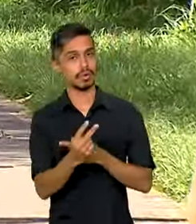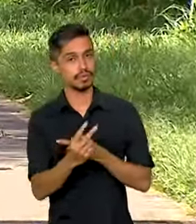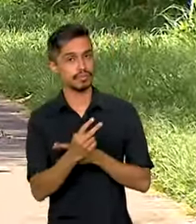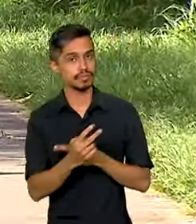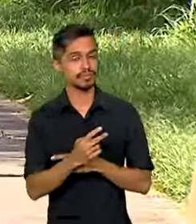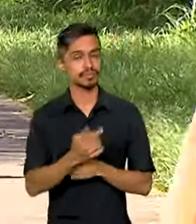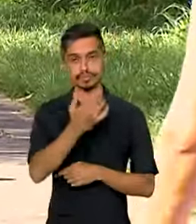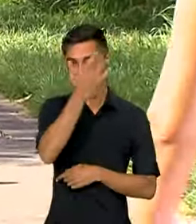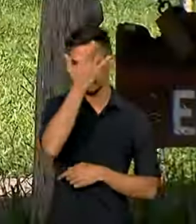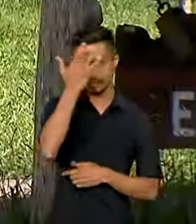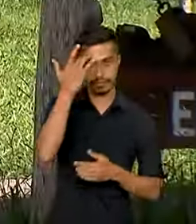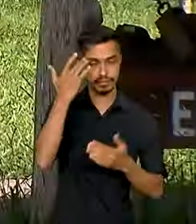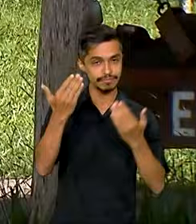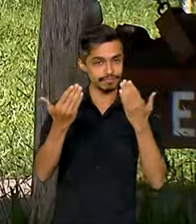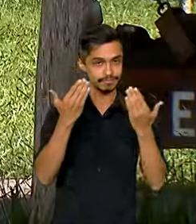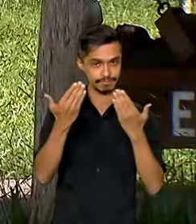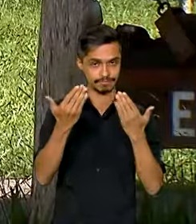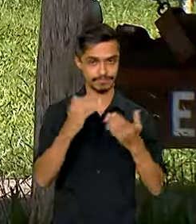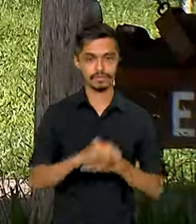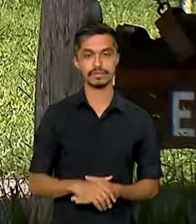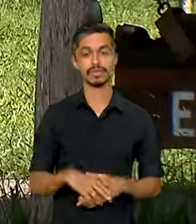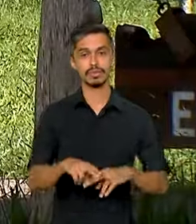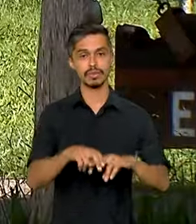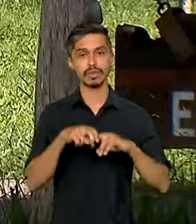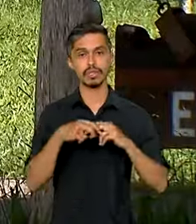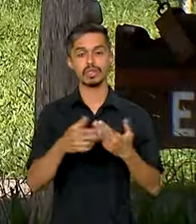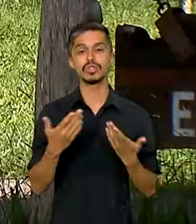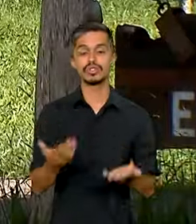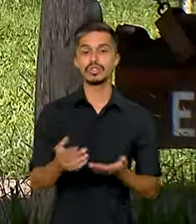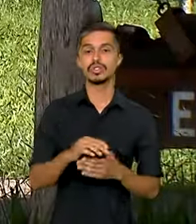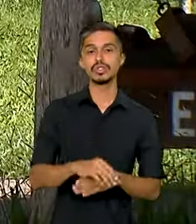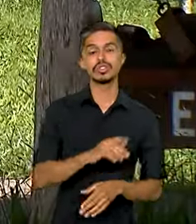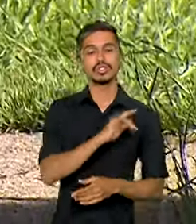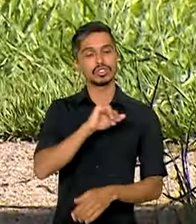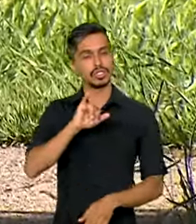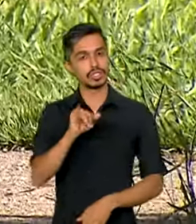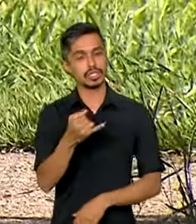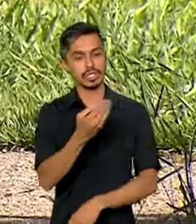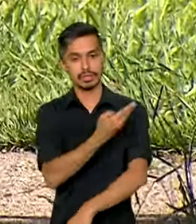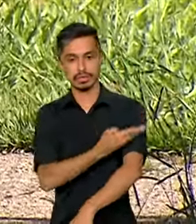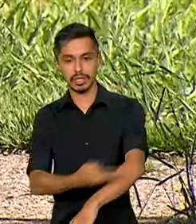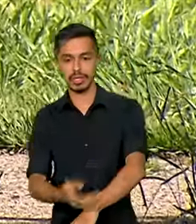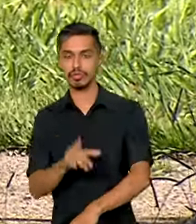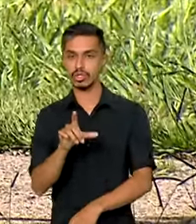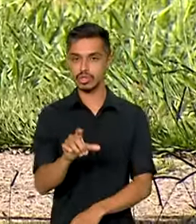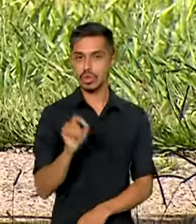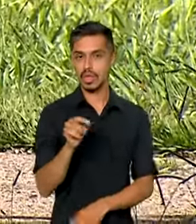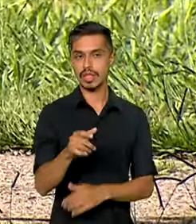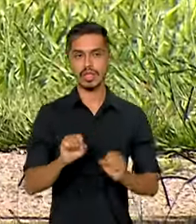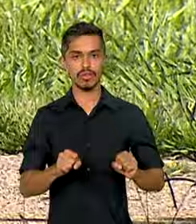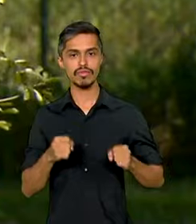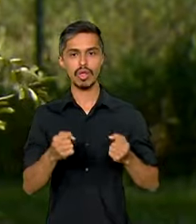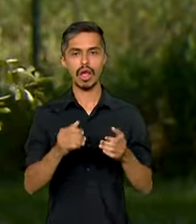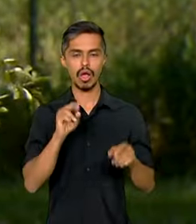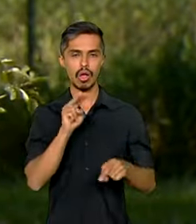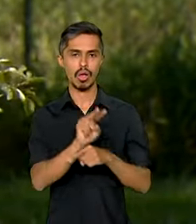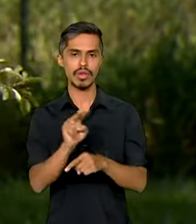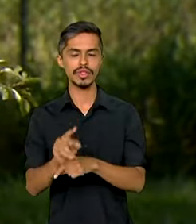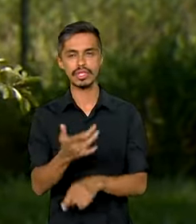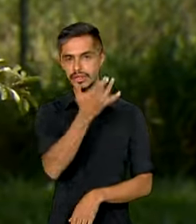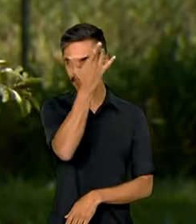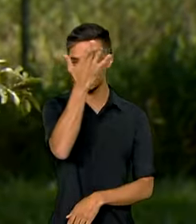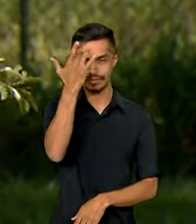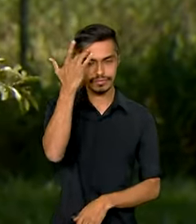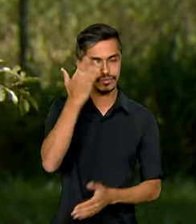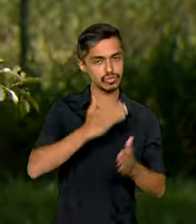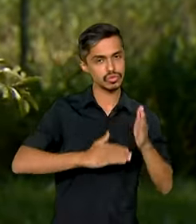do psicológico. Por isso, Janeiro Branco foi o mês escolhido para a dedicação aos cuidados da saúde